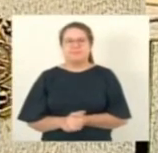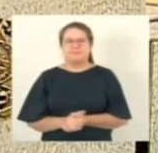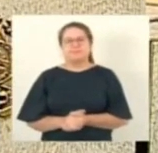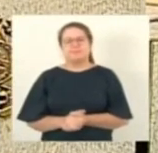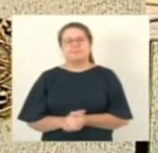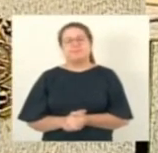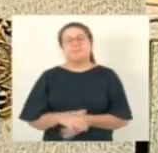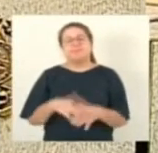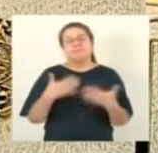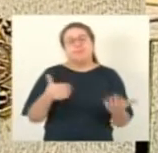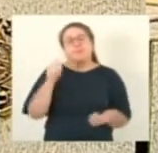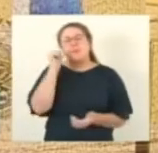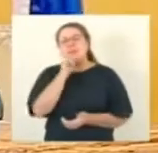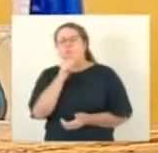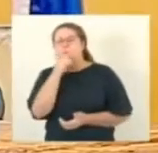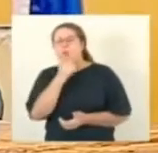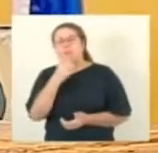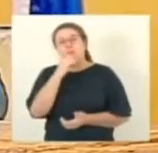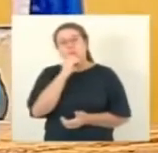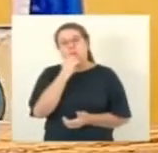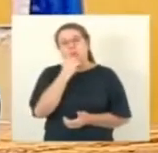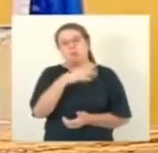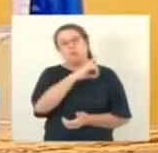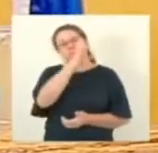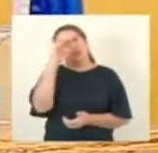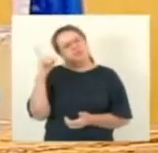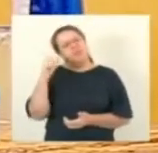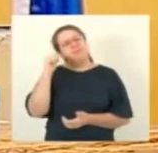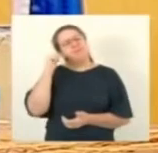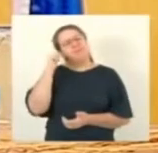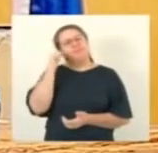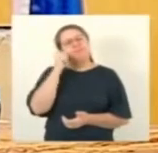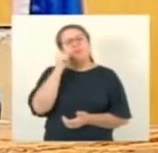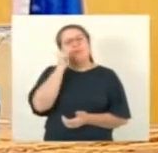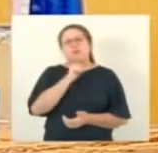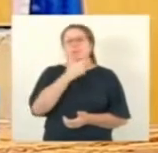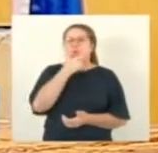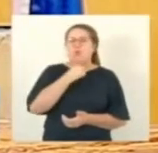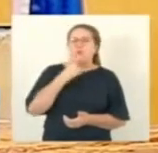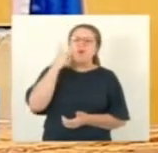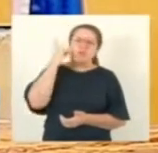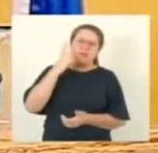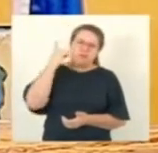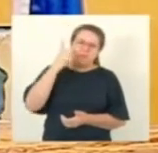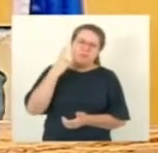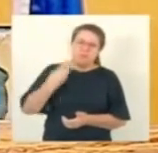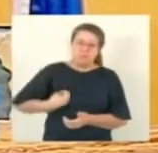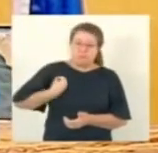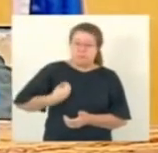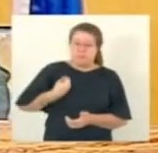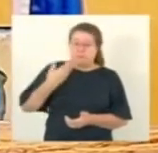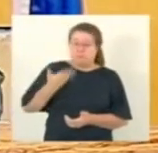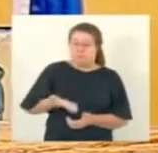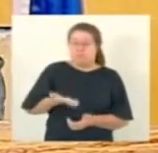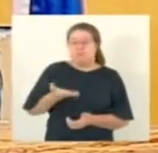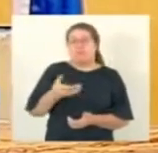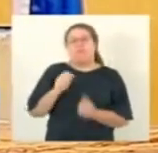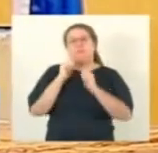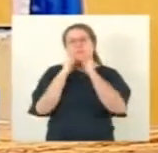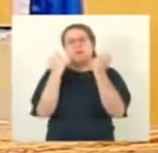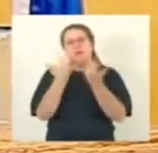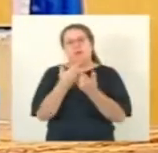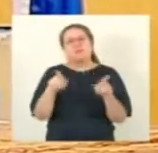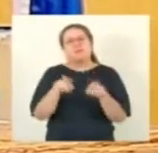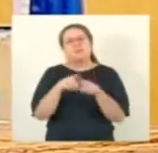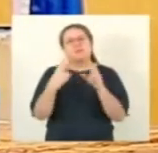Senhores e senhores, bom dia. Deputados que estão na Assembleia Legislativa, na presencial e também